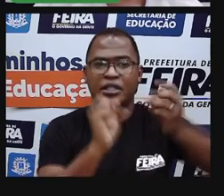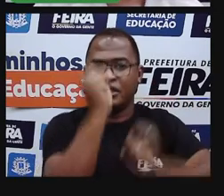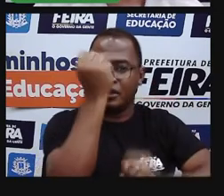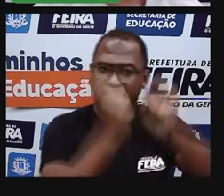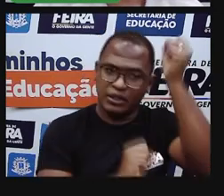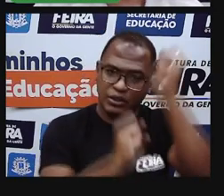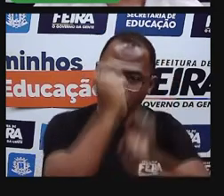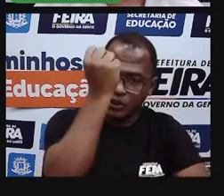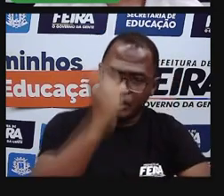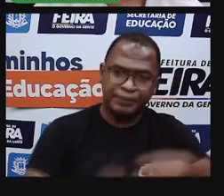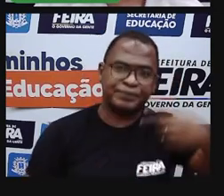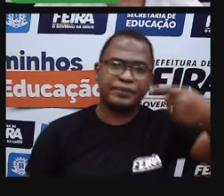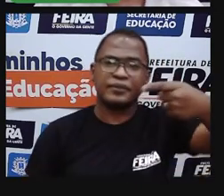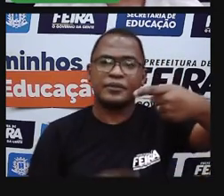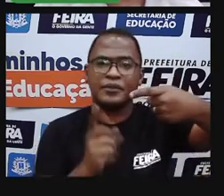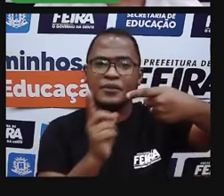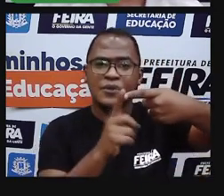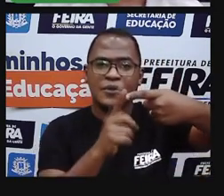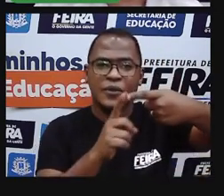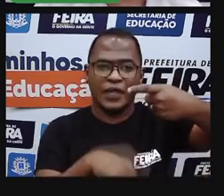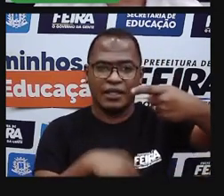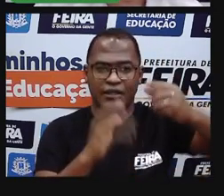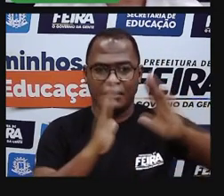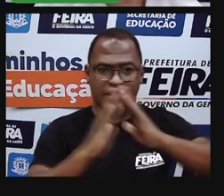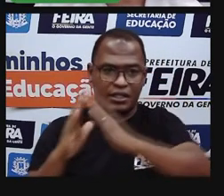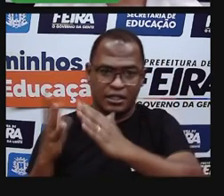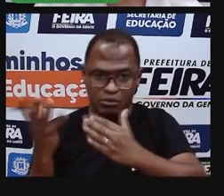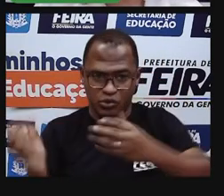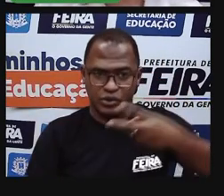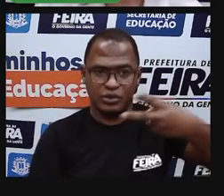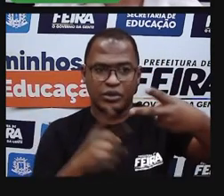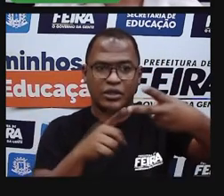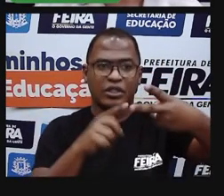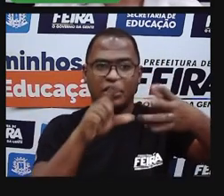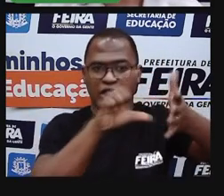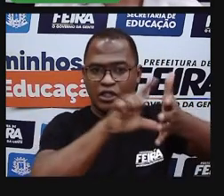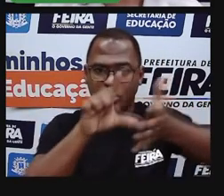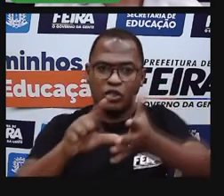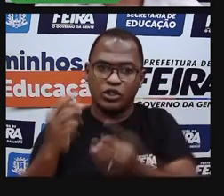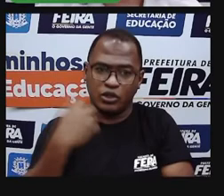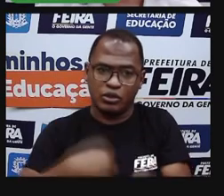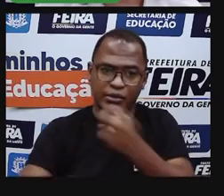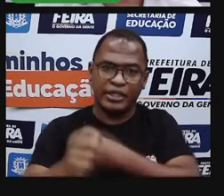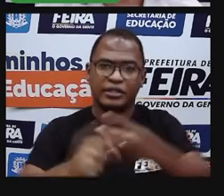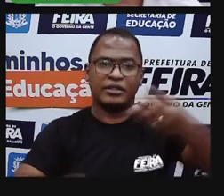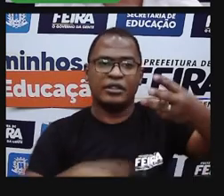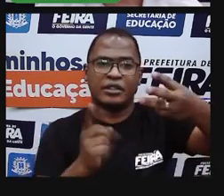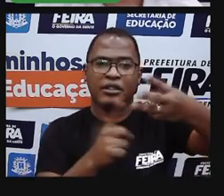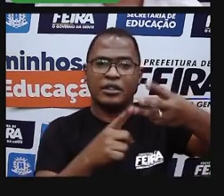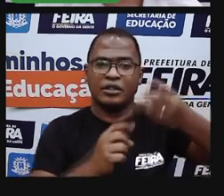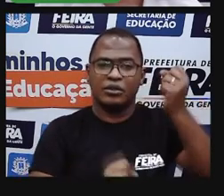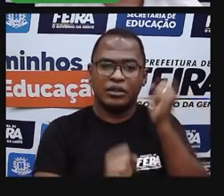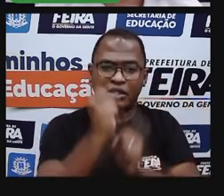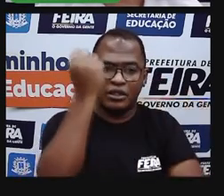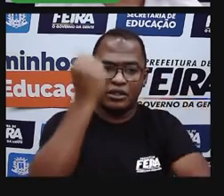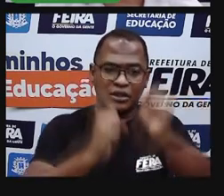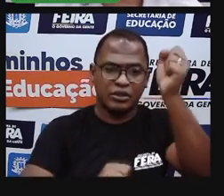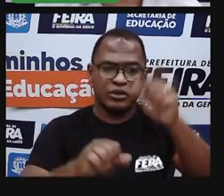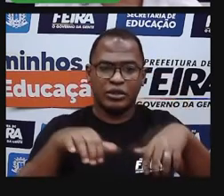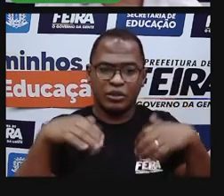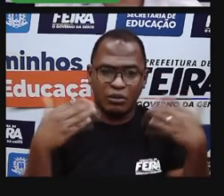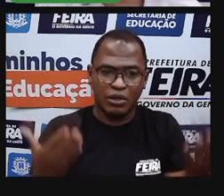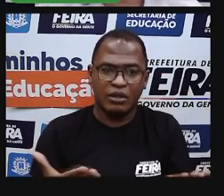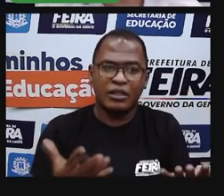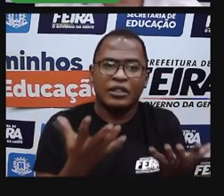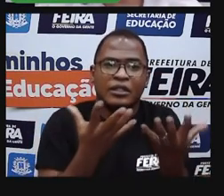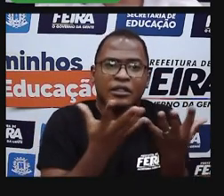o bairro comercial, a gente tem um fortalecimento muito grande do comércio, e os bairros industriais, que é constituído por